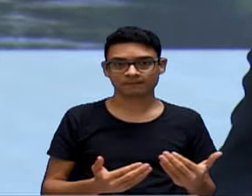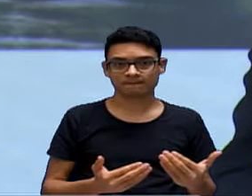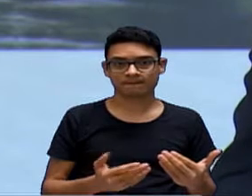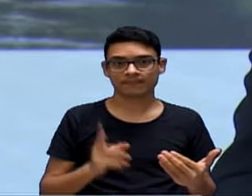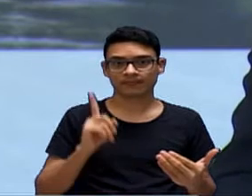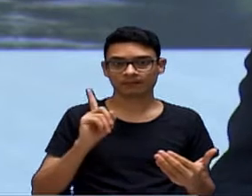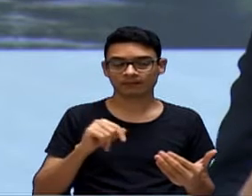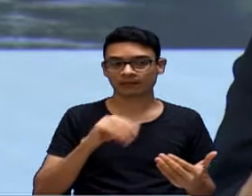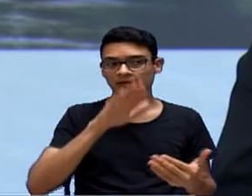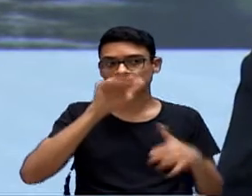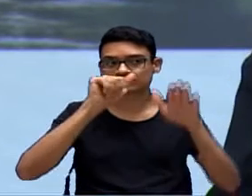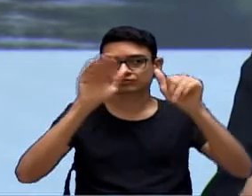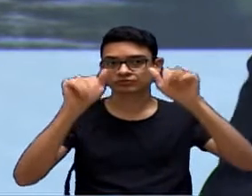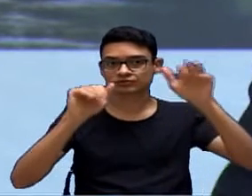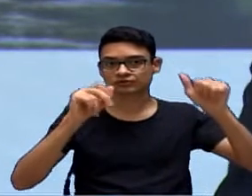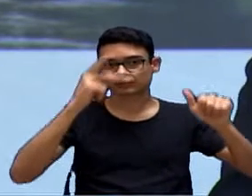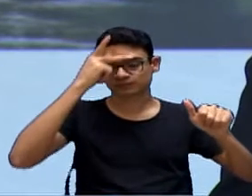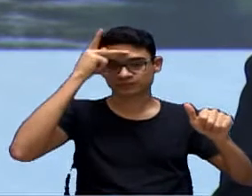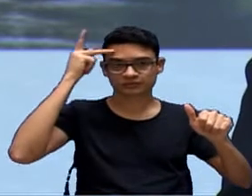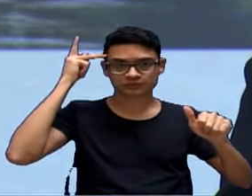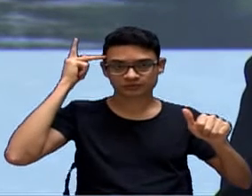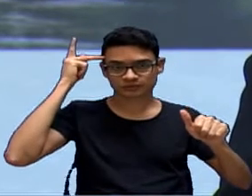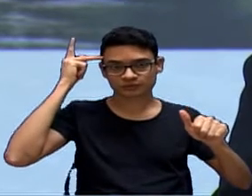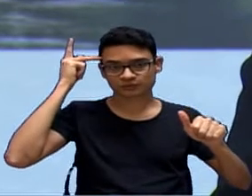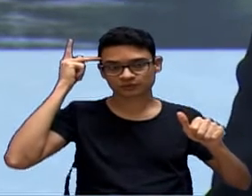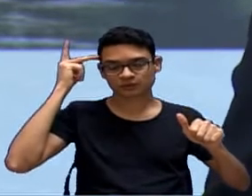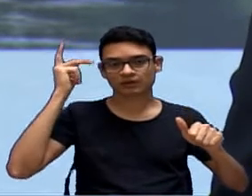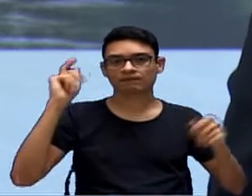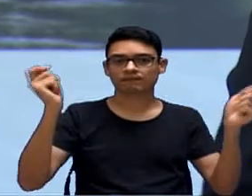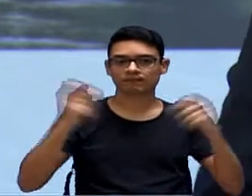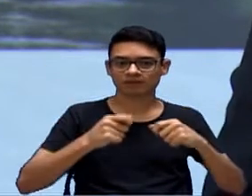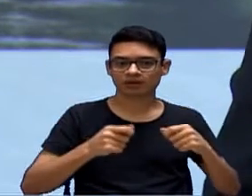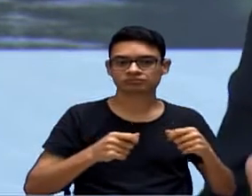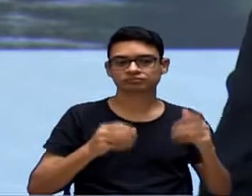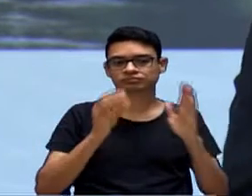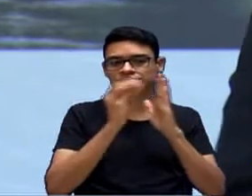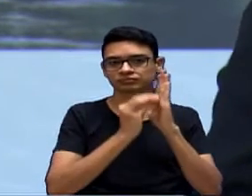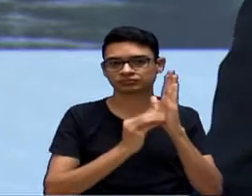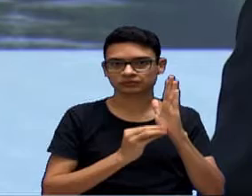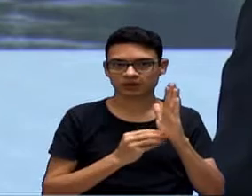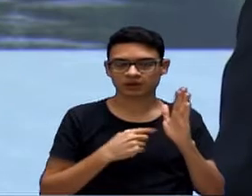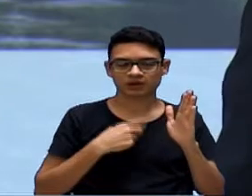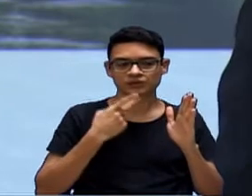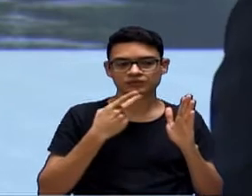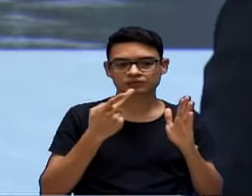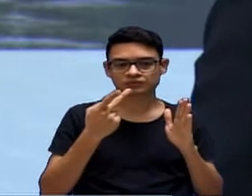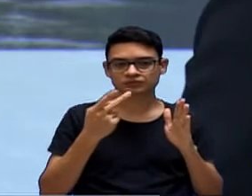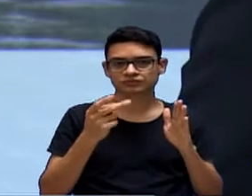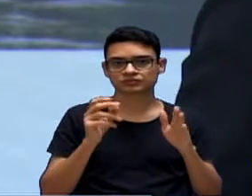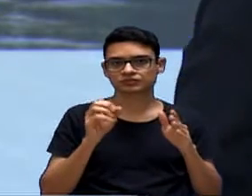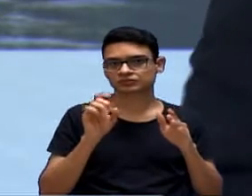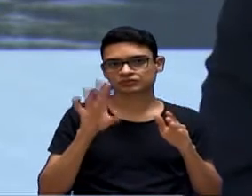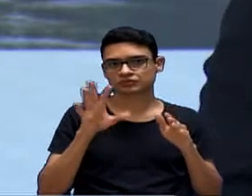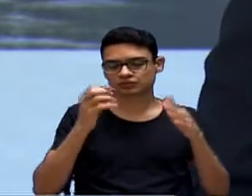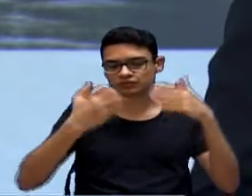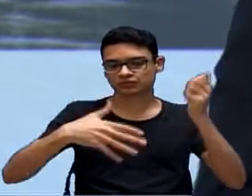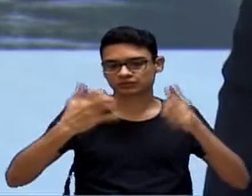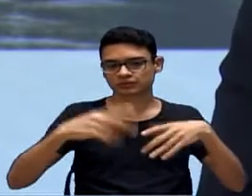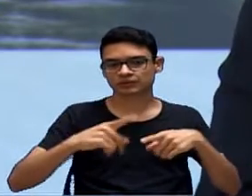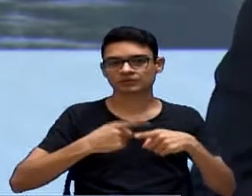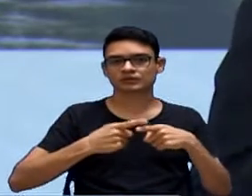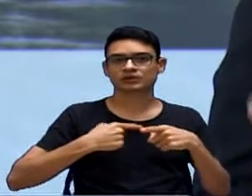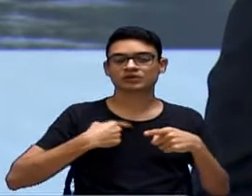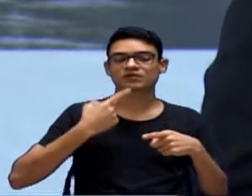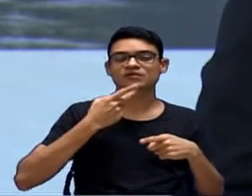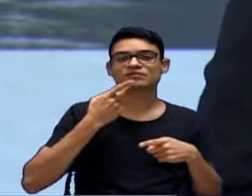edital e o chamamento para que as pessoas possam participar. Então, só estou corrigindo essa informação, o líder do governo João Donizete, eu falei que era